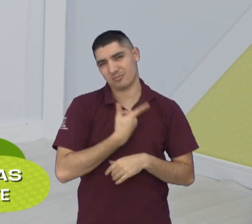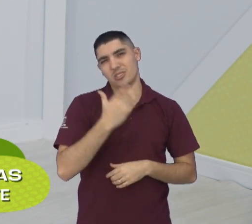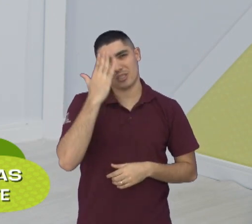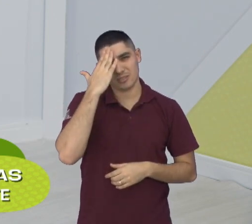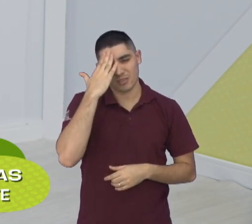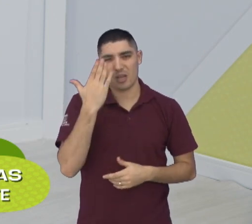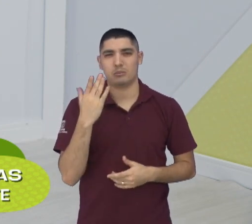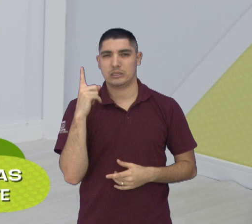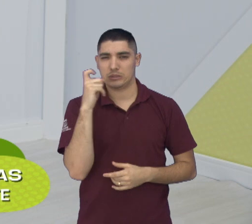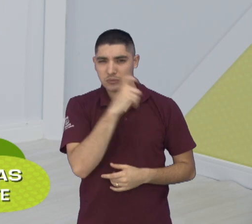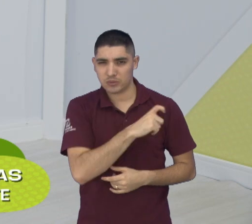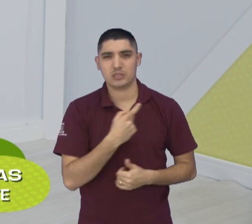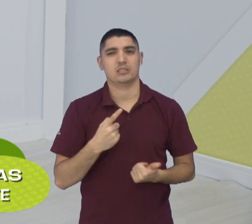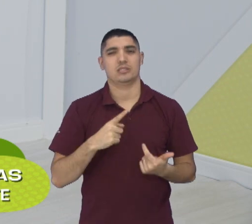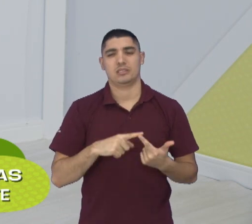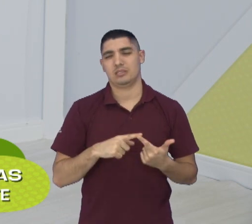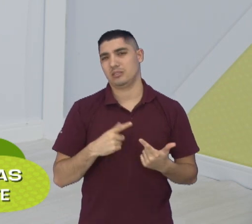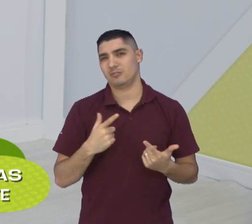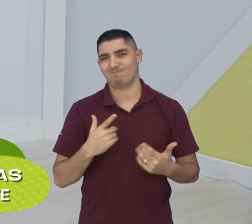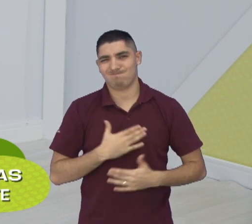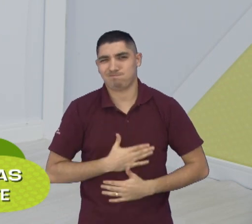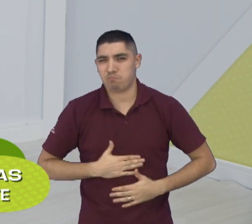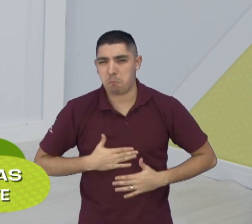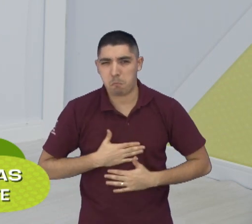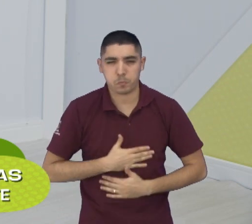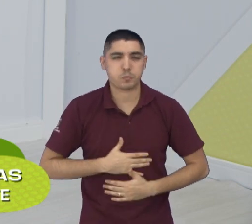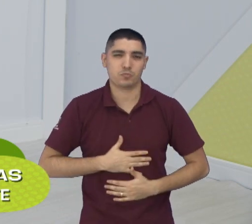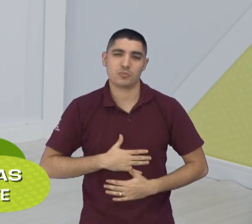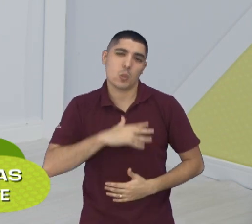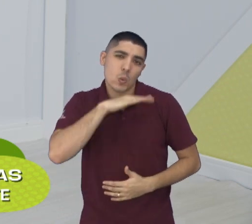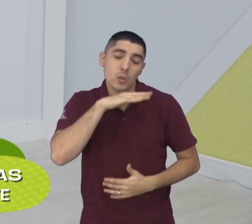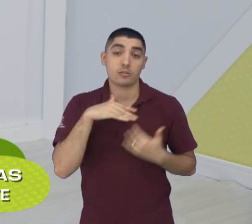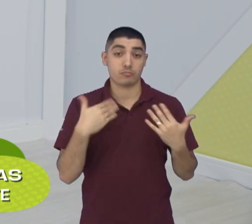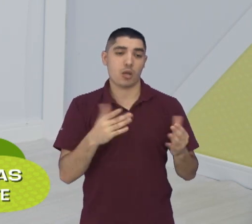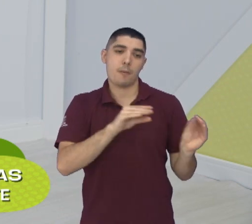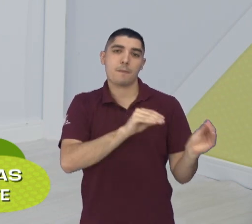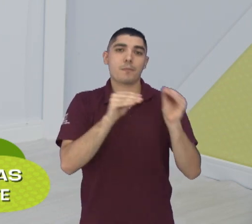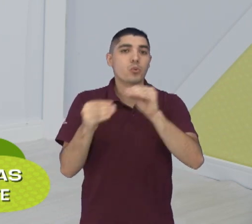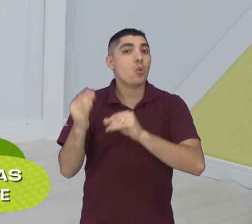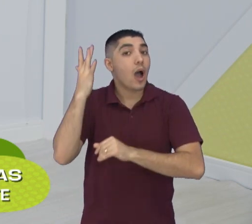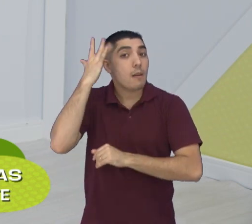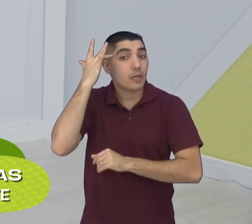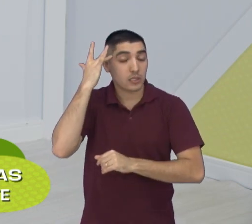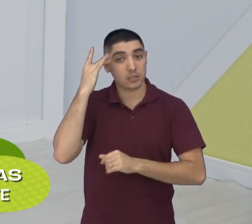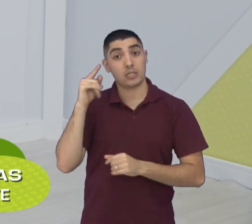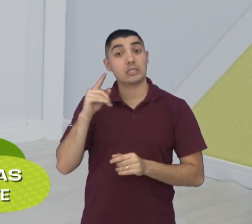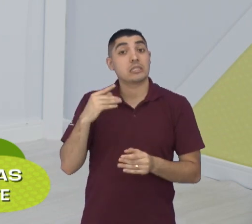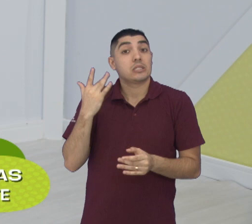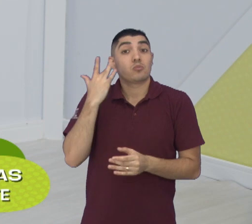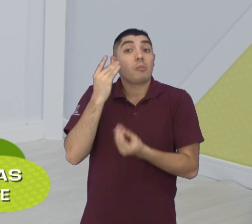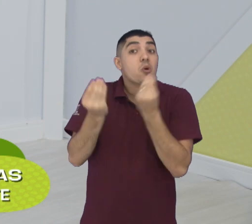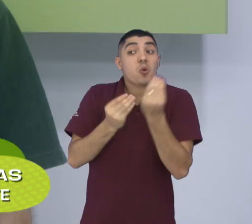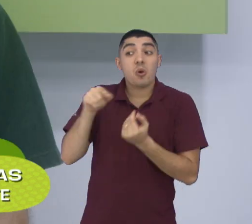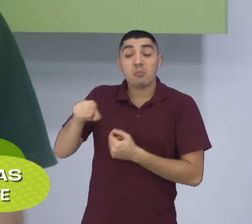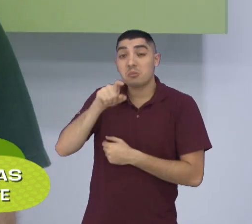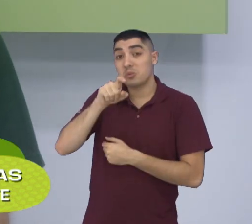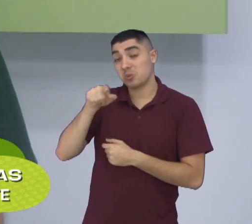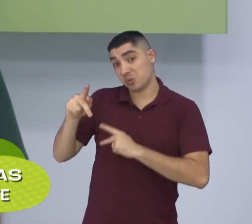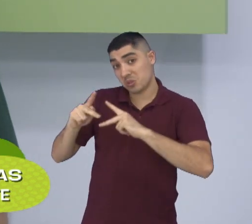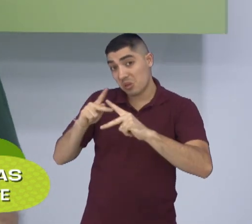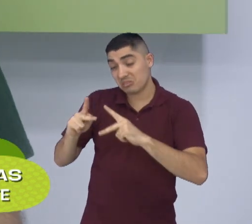diarreia, de piriri realmente. Então o jogo foi adiado para amanhã e a gente nem sabe como é que o time vai se comportar amanhã, Bruno. É